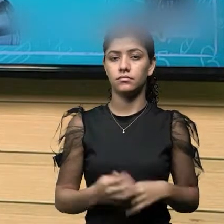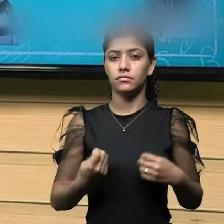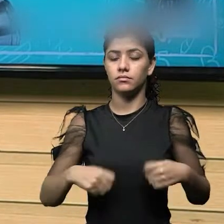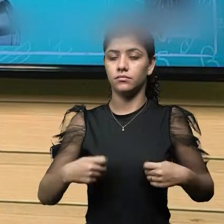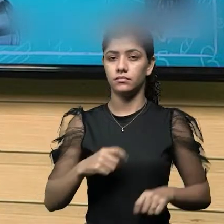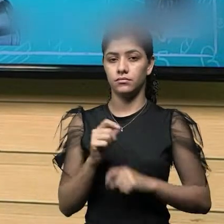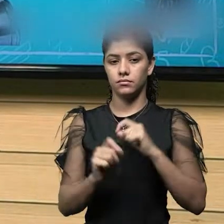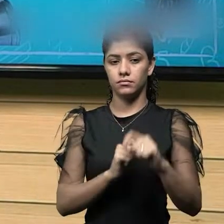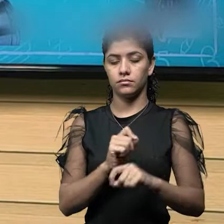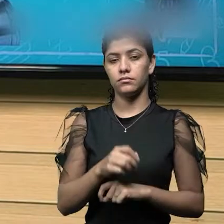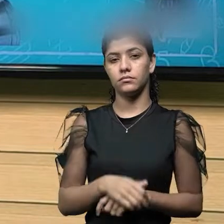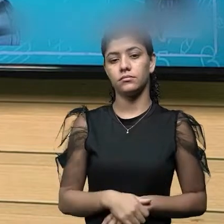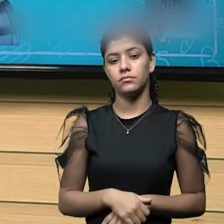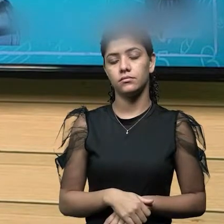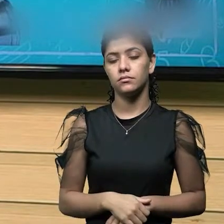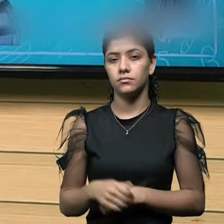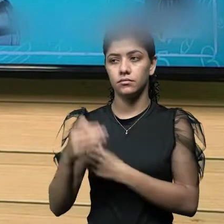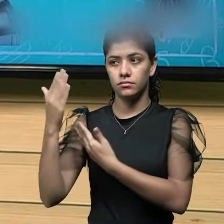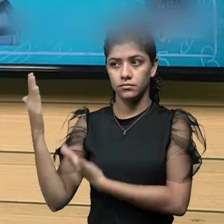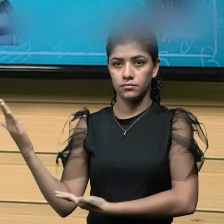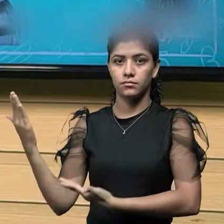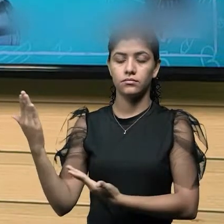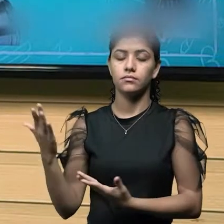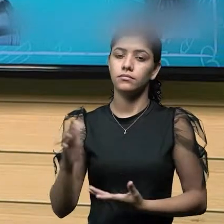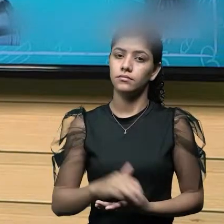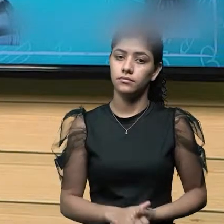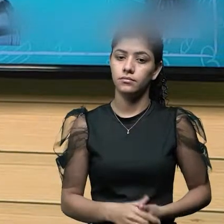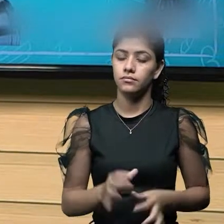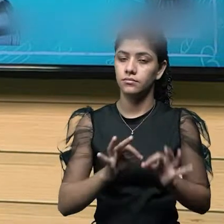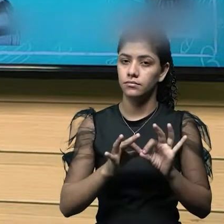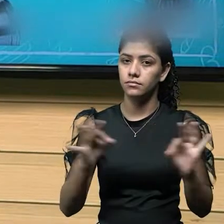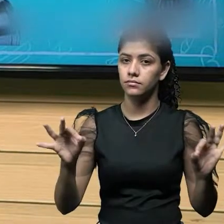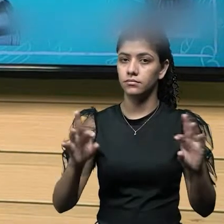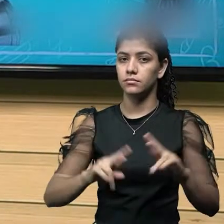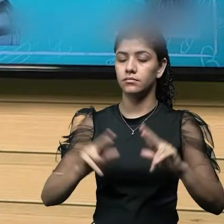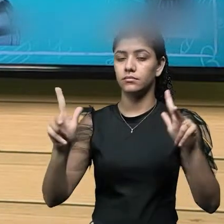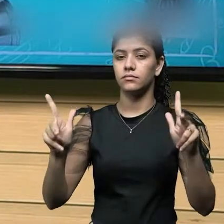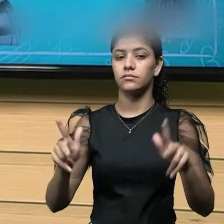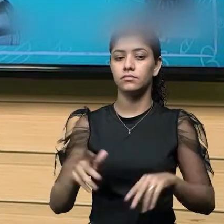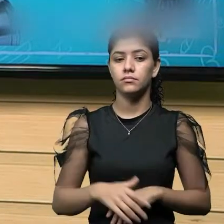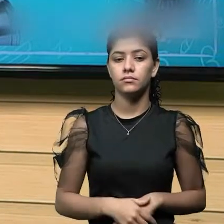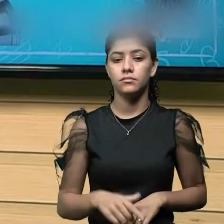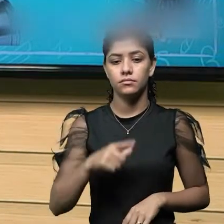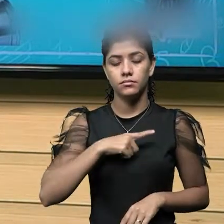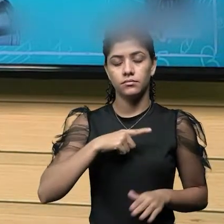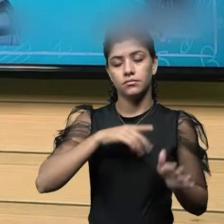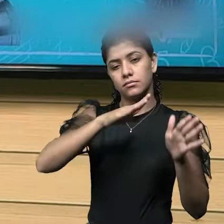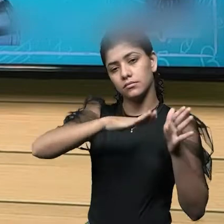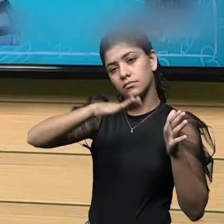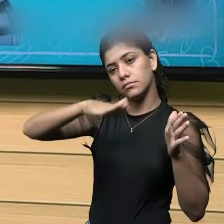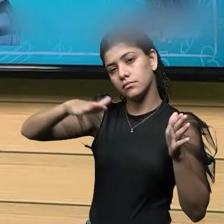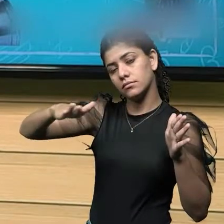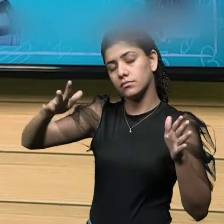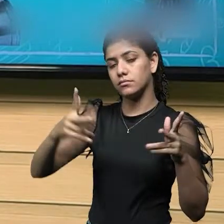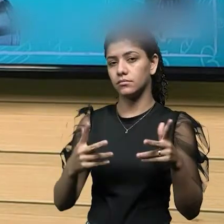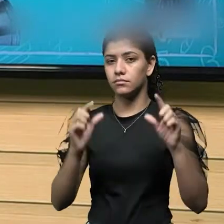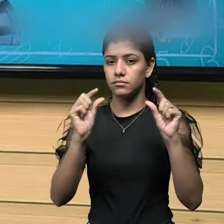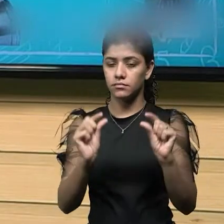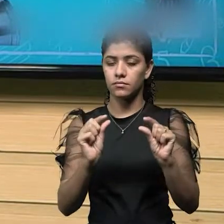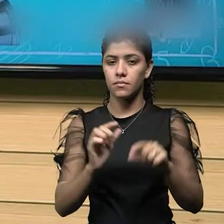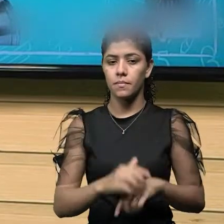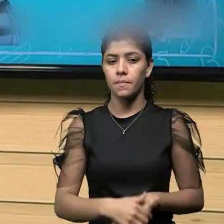temos o rugosímetro para medir essa diferença, se tem aquelas ondulações muito pequenas